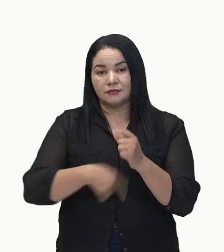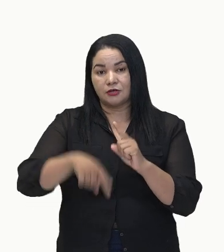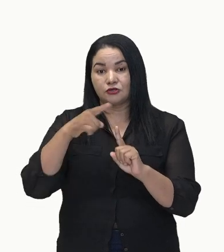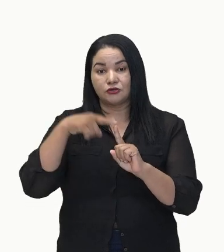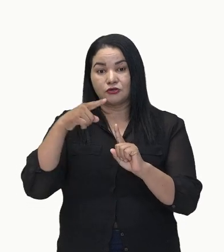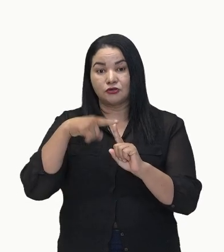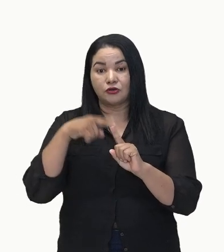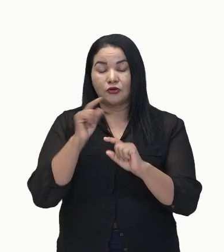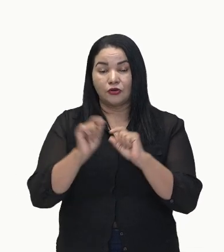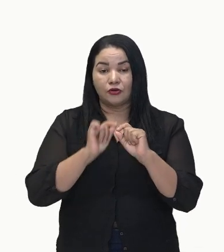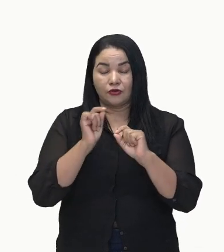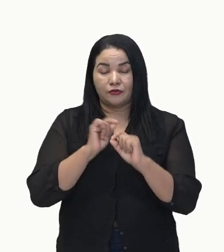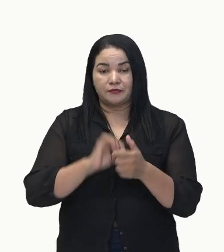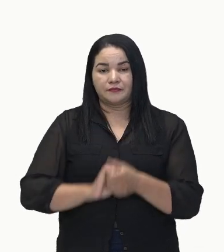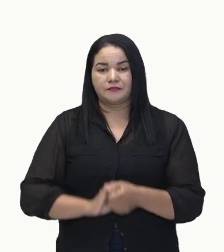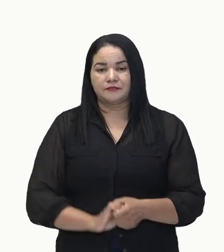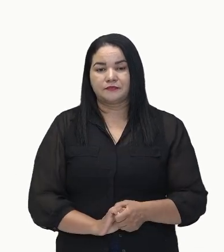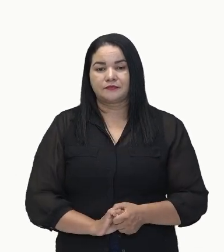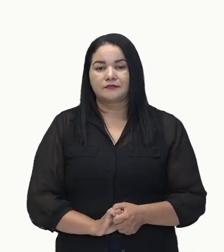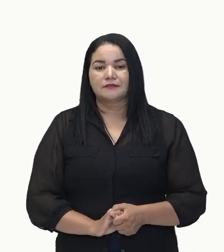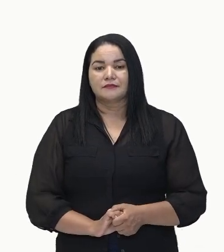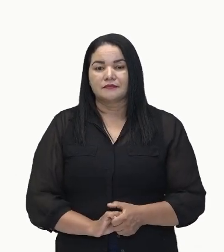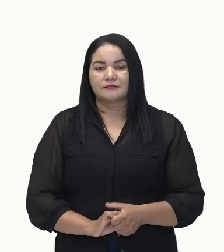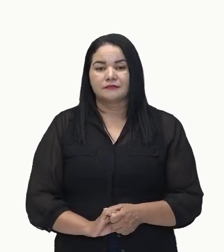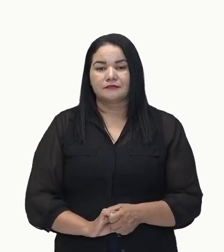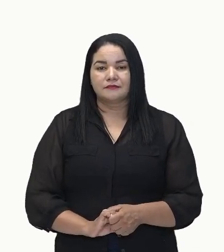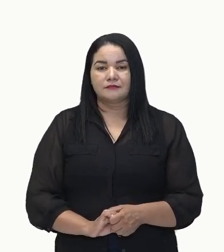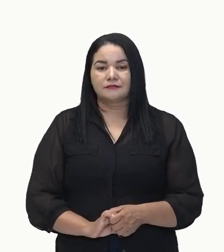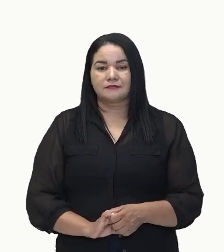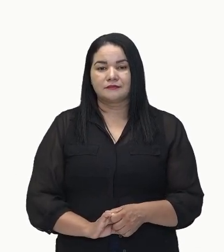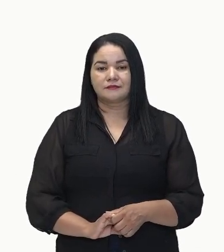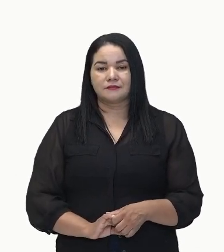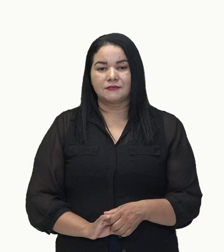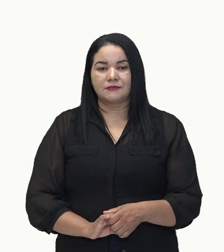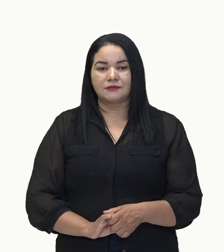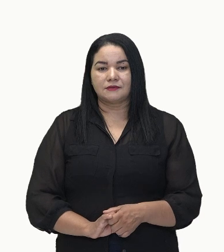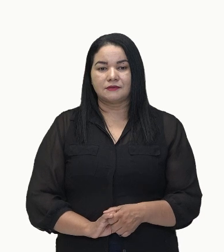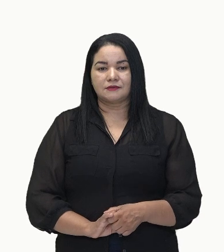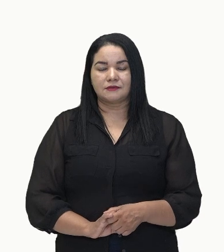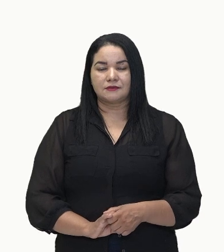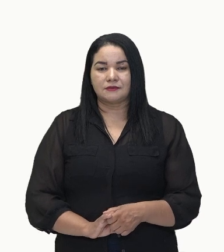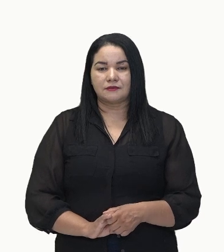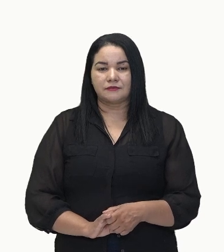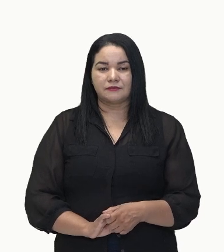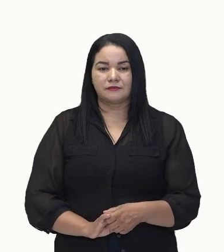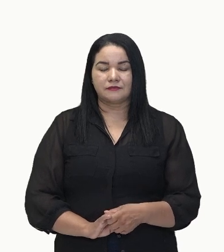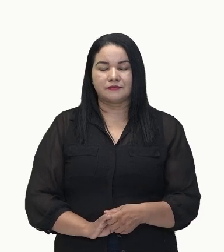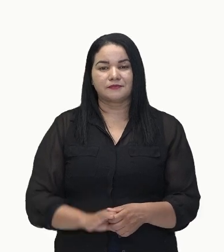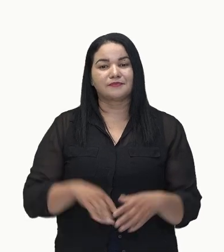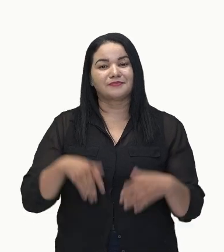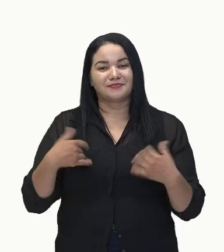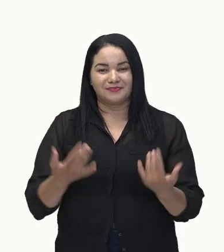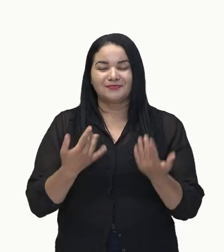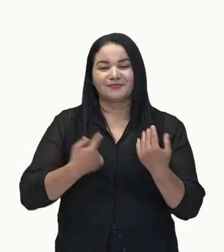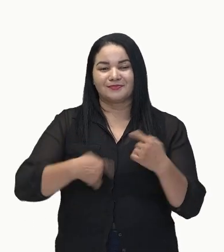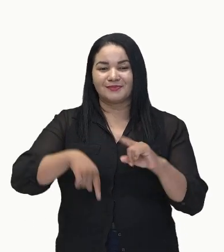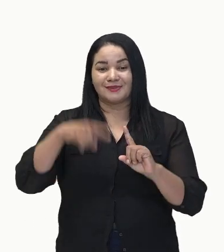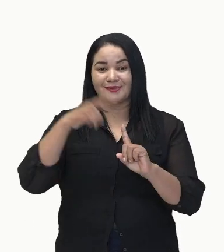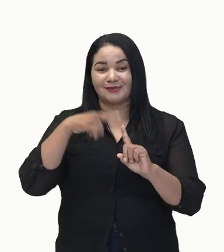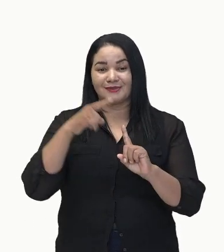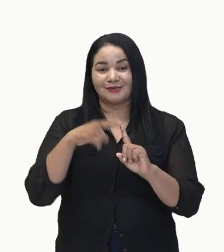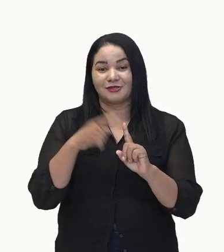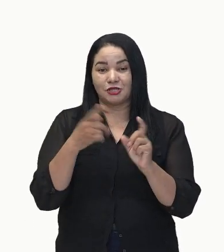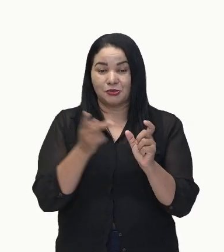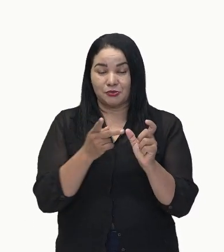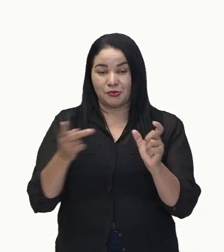falando sobre tipos de predicado. Tá bom? Então, vamos para o primeiro.